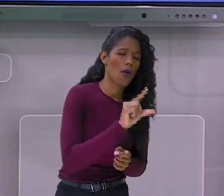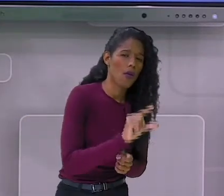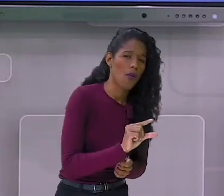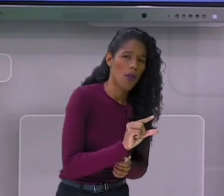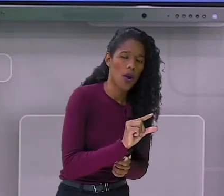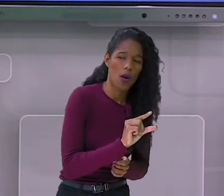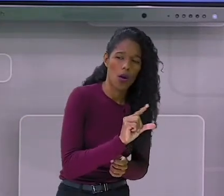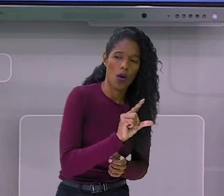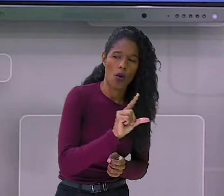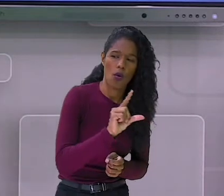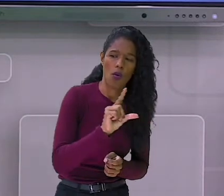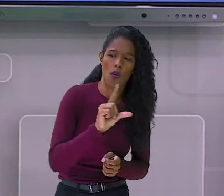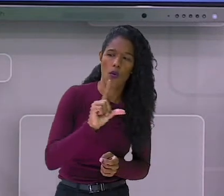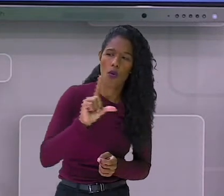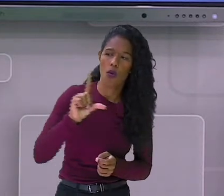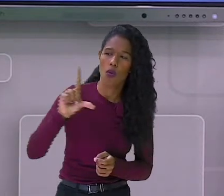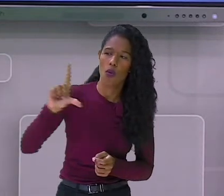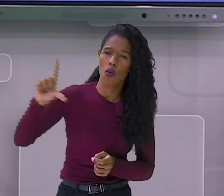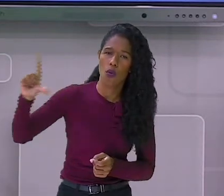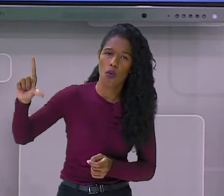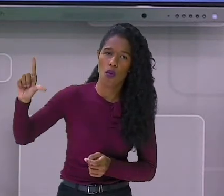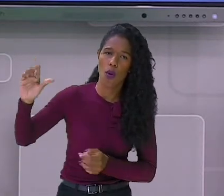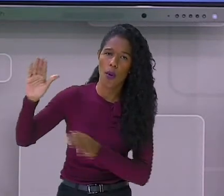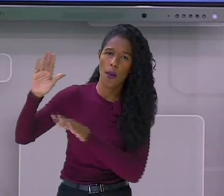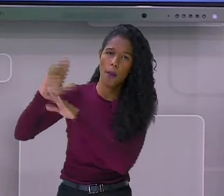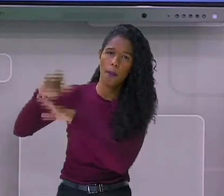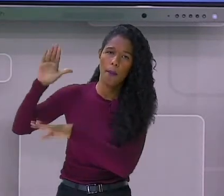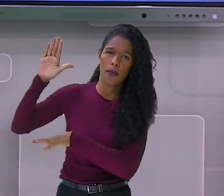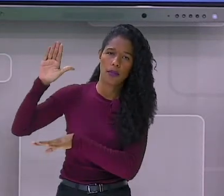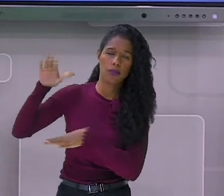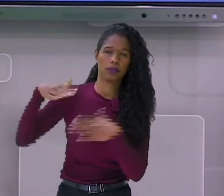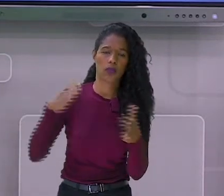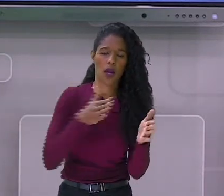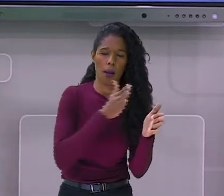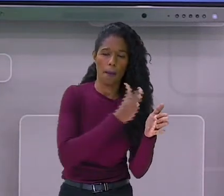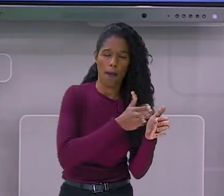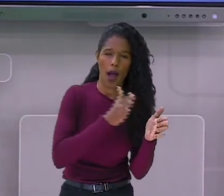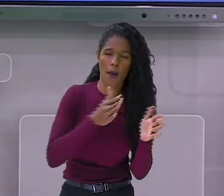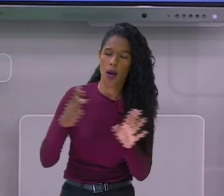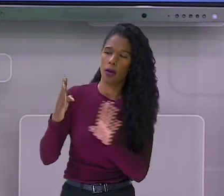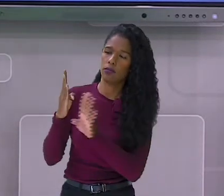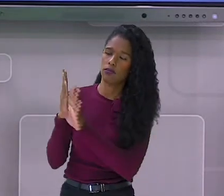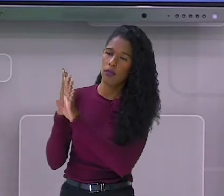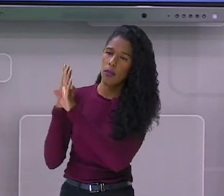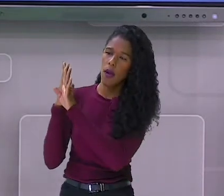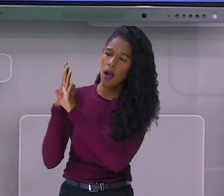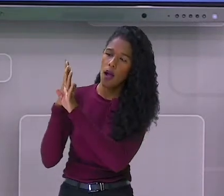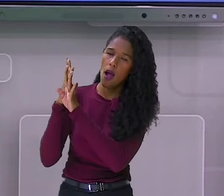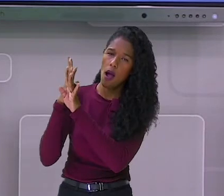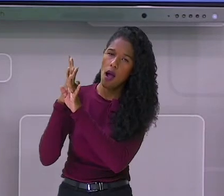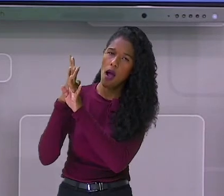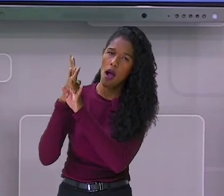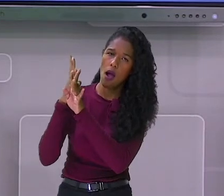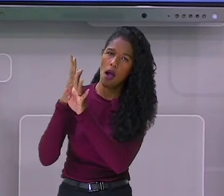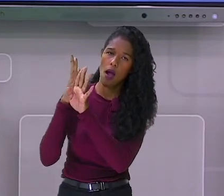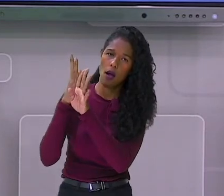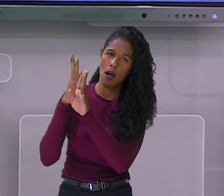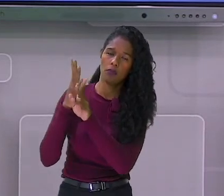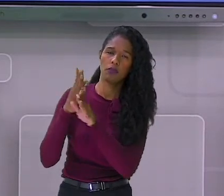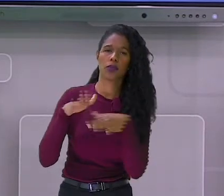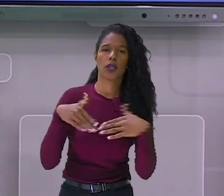maior. Aquele menor vai fazendo a fila e vai indo para o maior. Então,